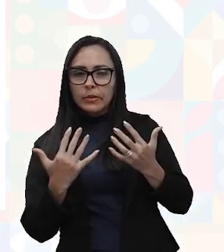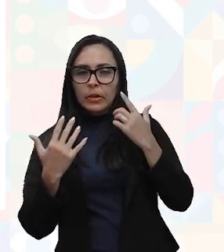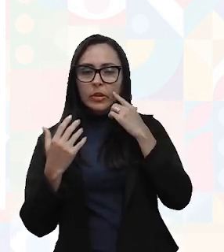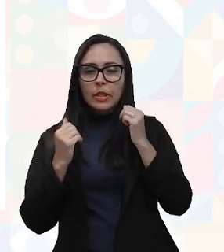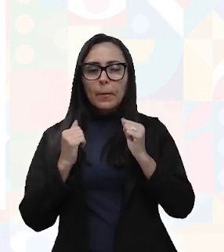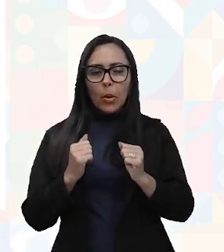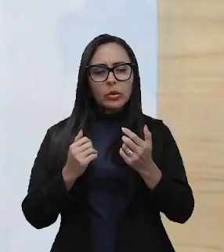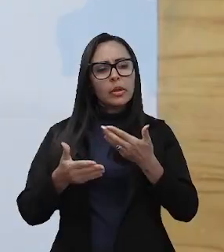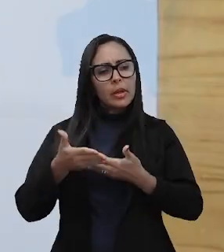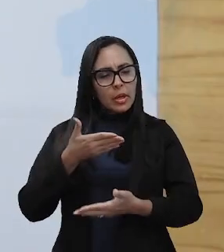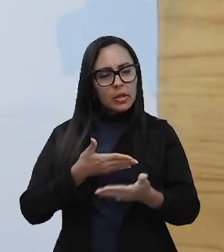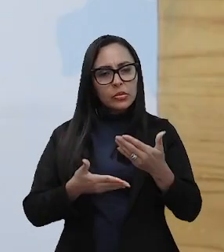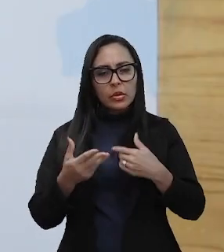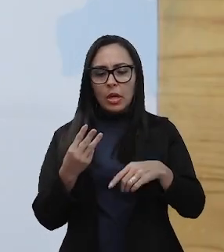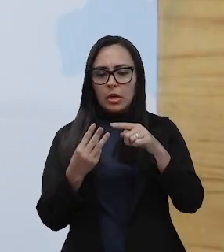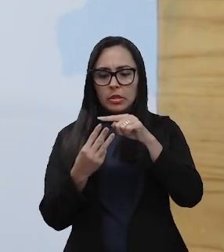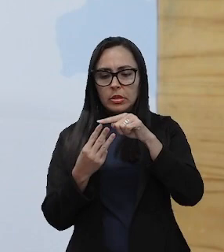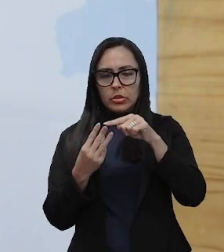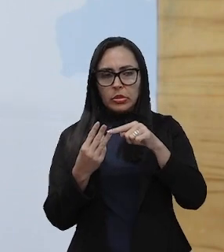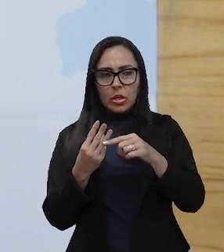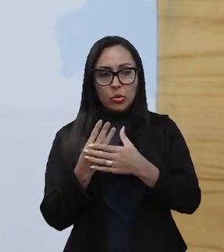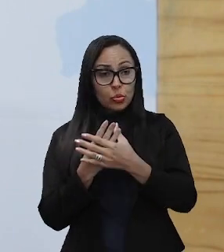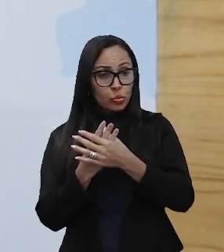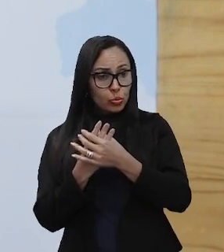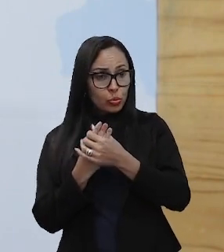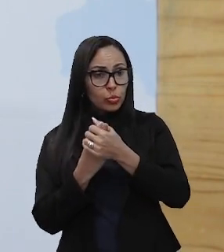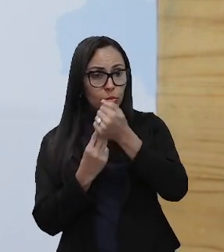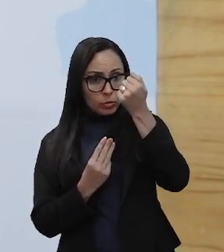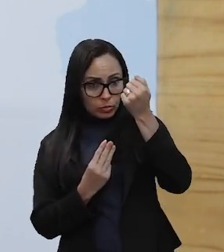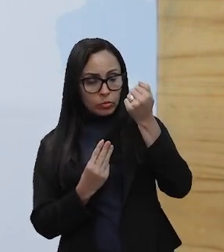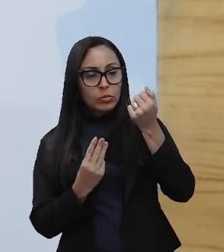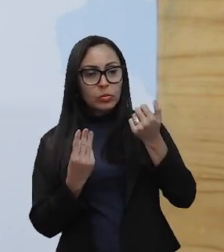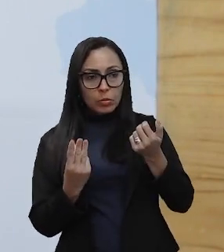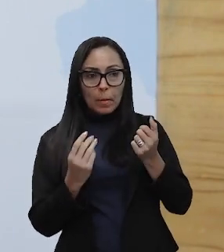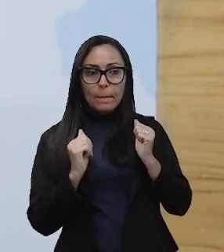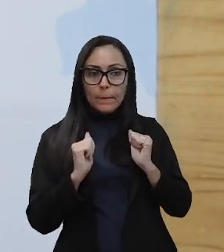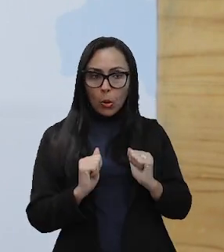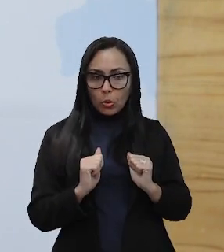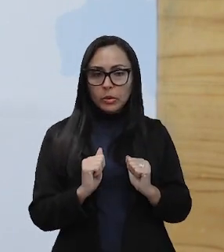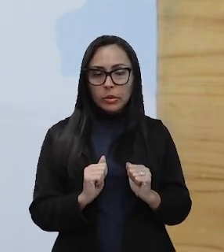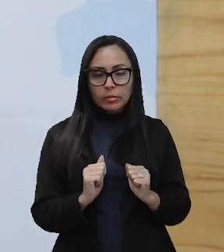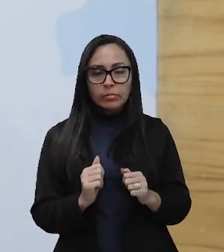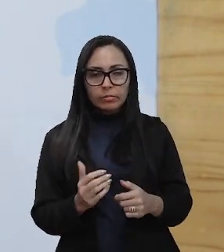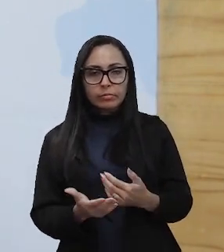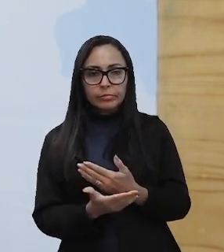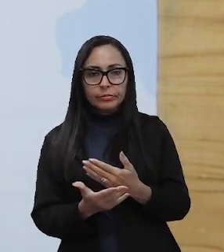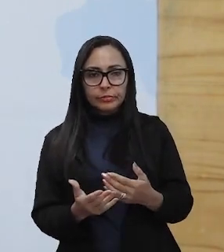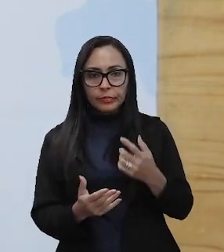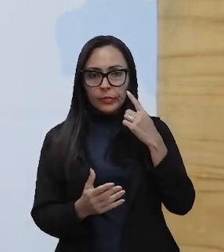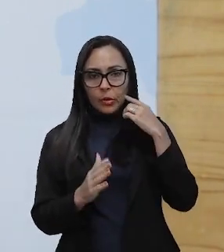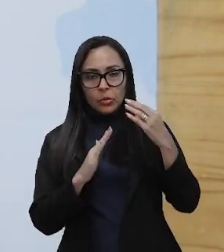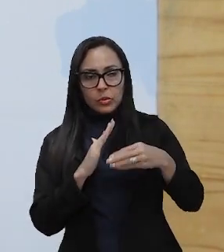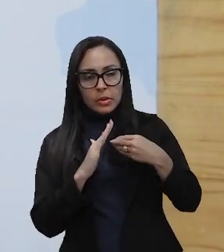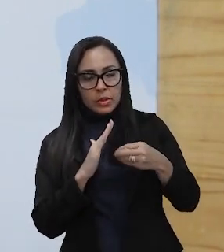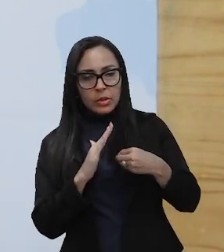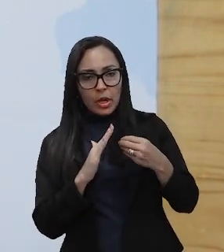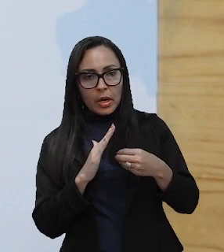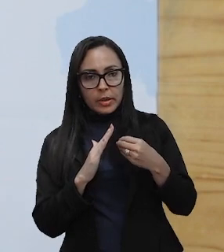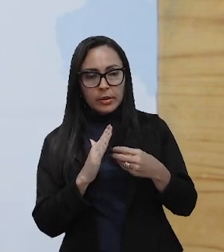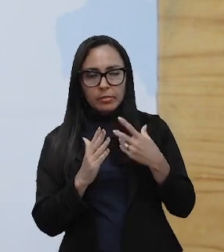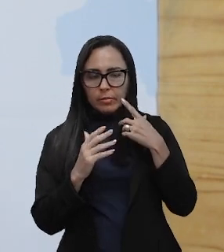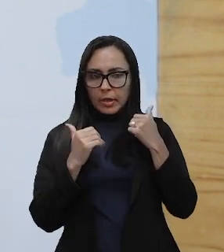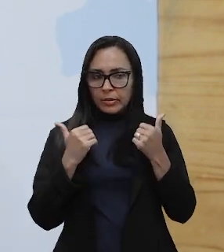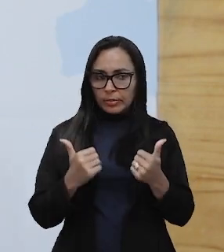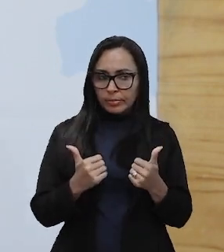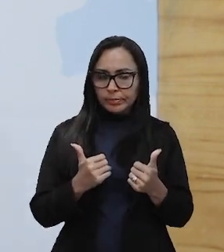pode relacionar essas três classificações da ergonomia com o design de interiores, certo?